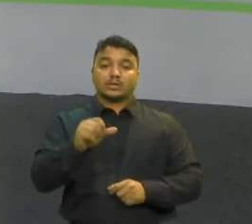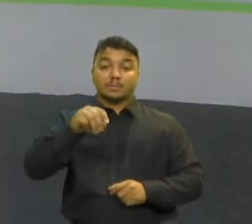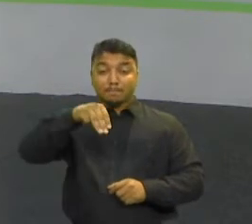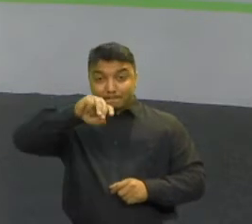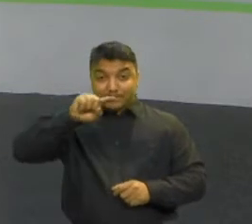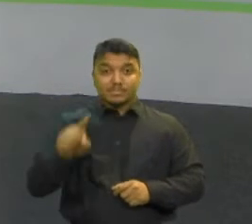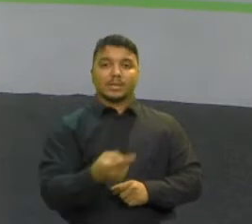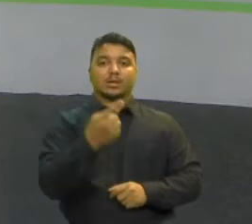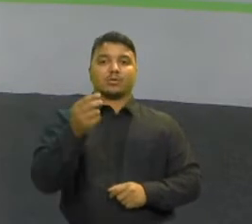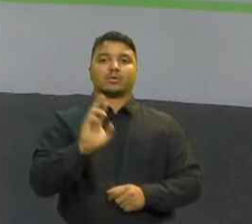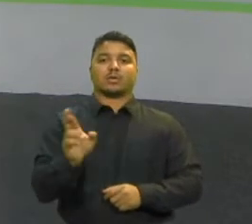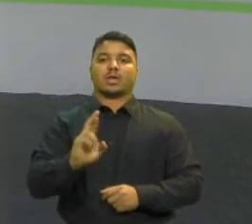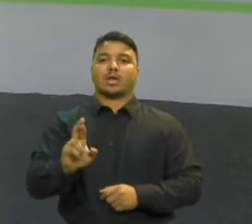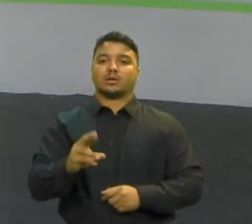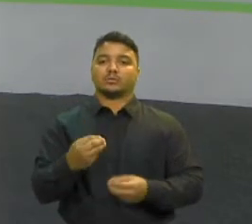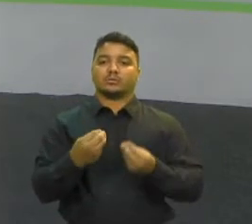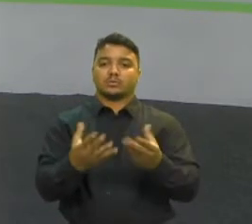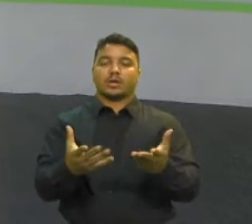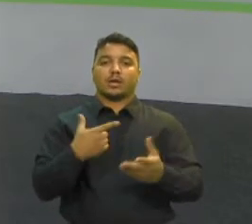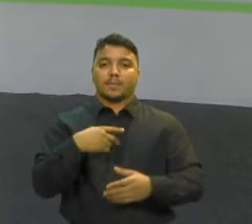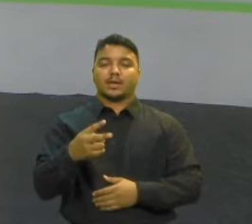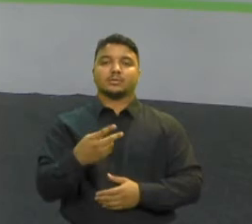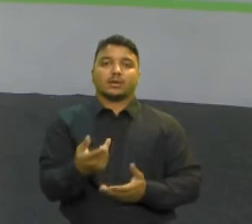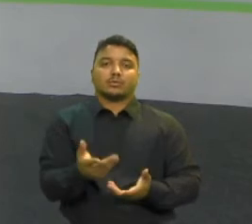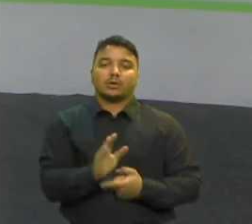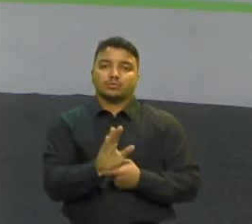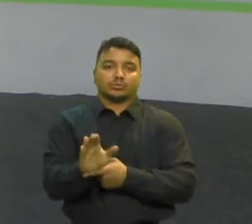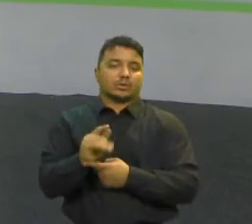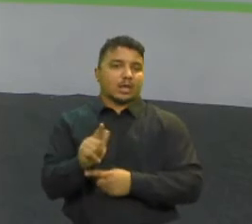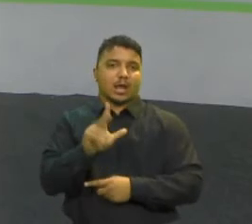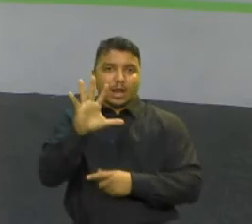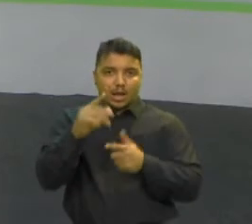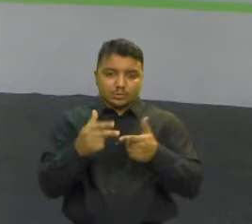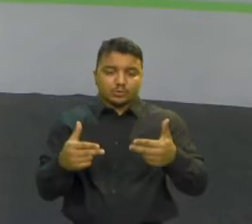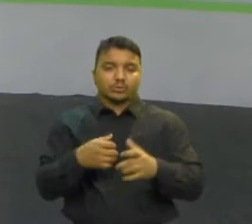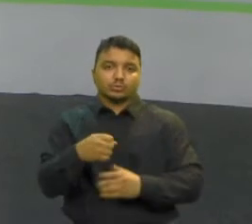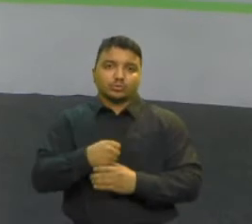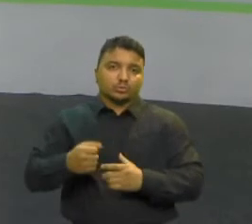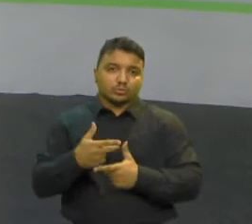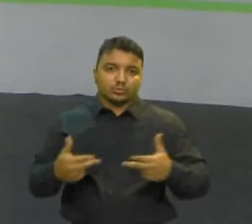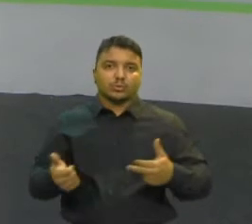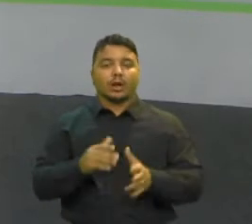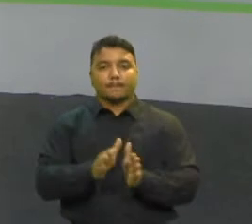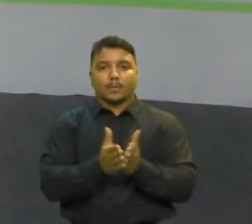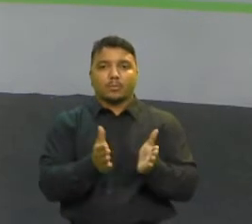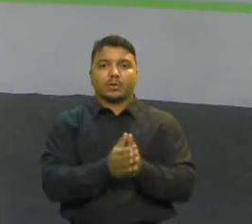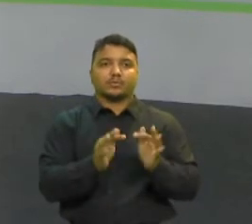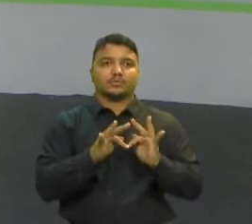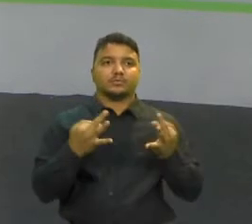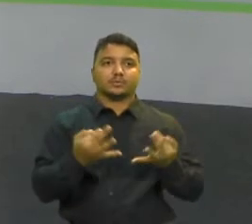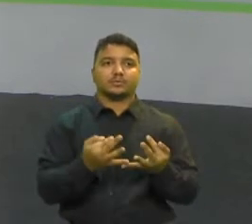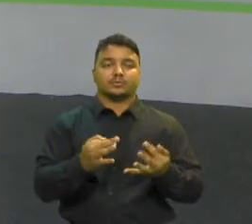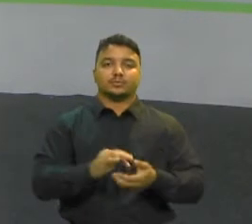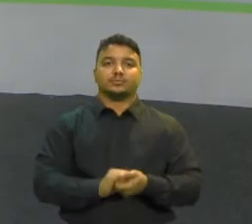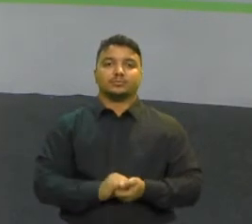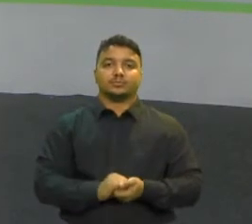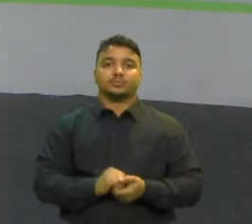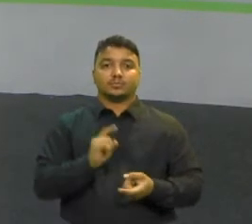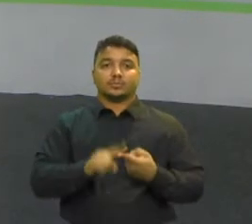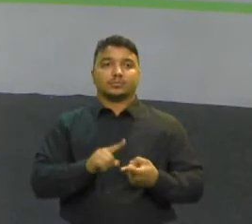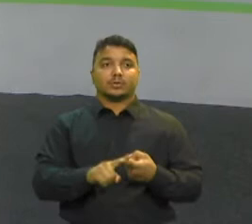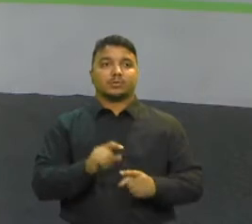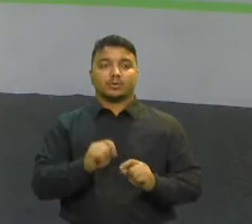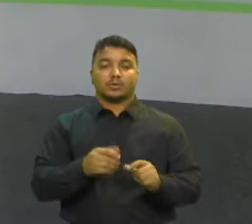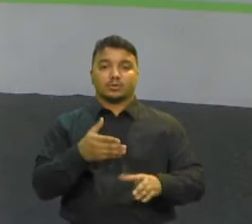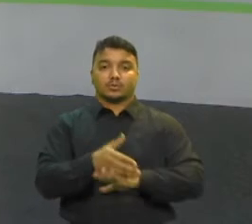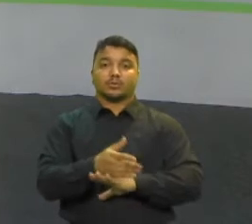de reais para concessão de vale-gás para as famílias em situação de extrema vulnerabilidade e também ações